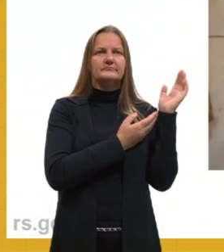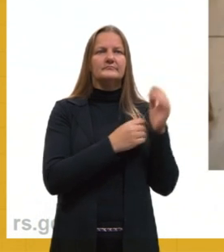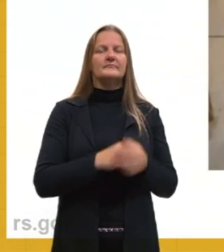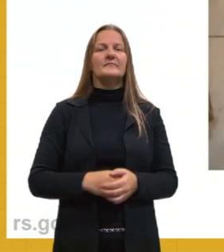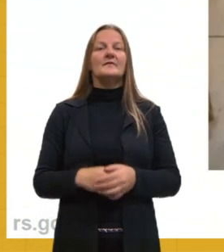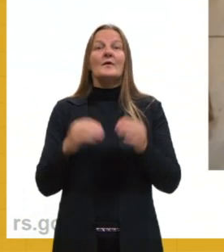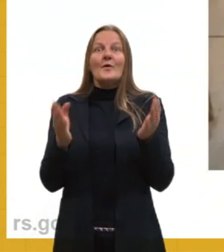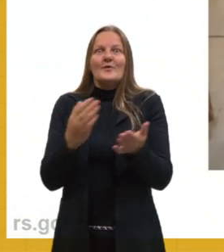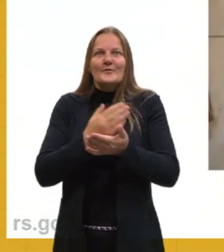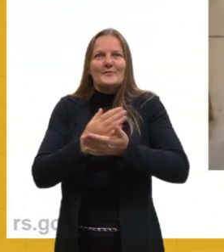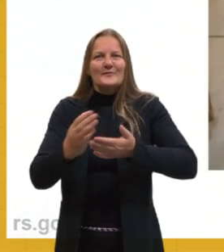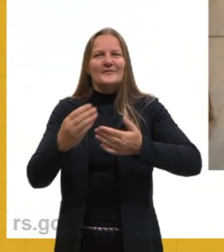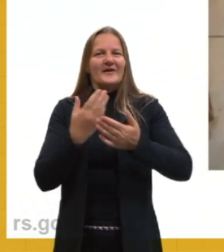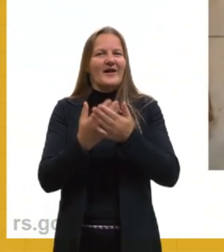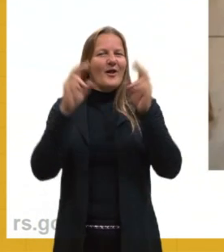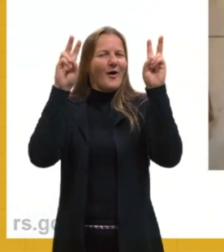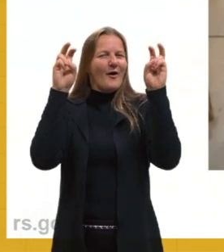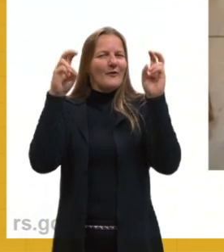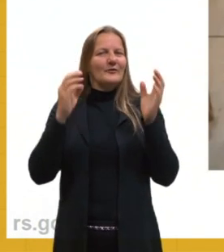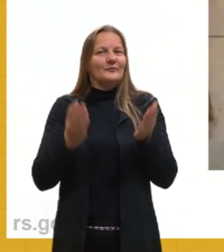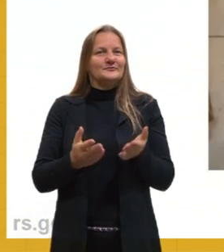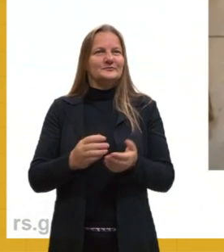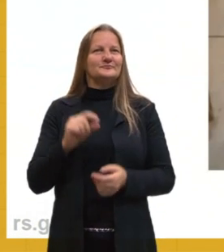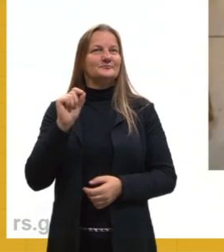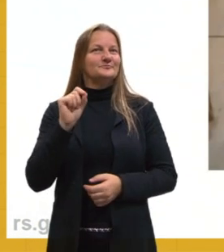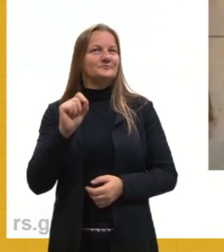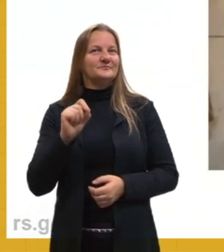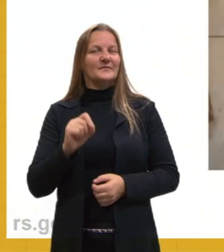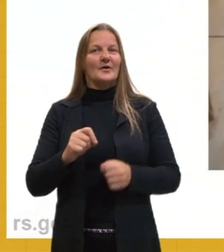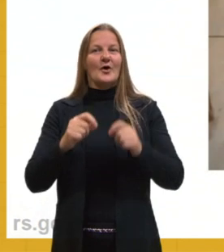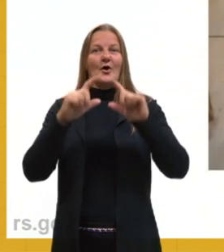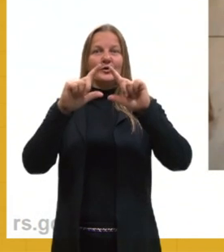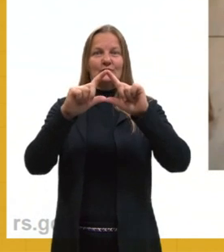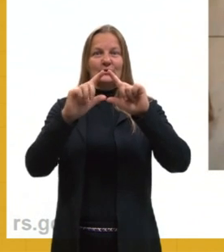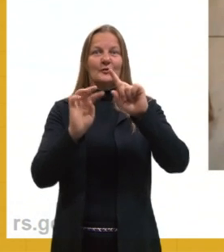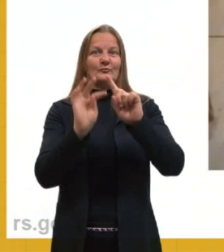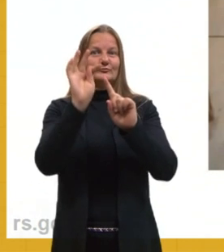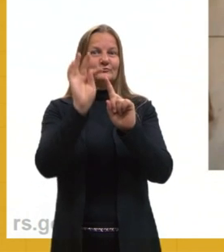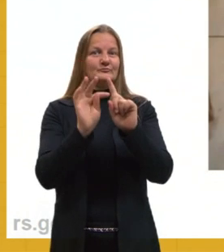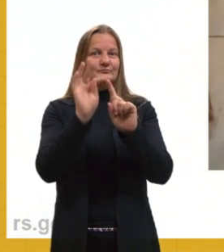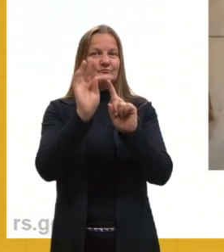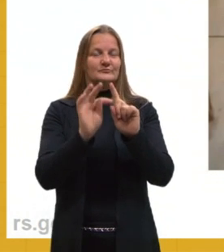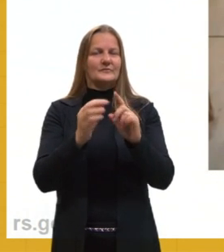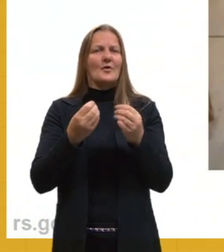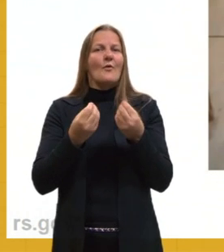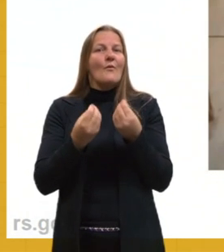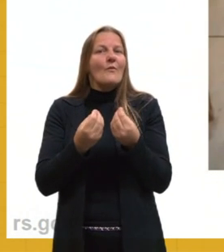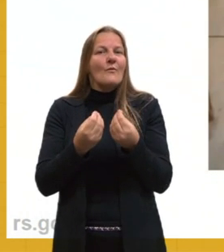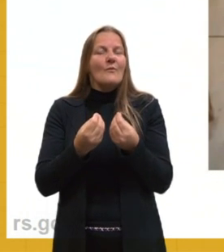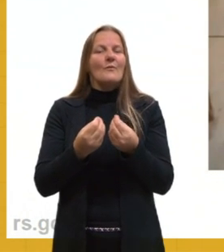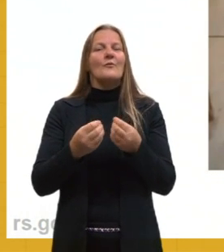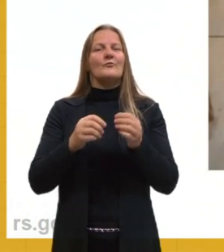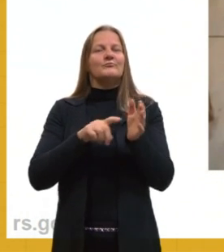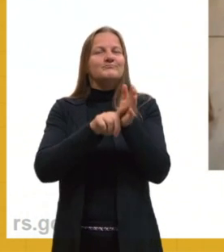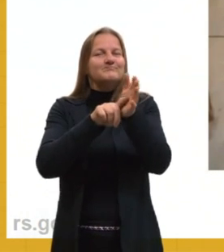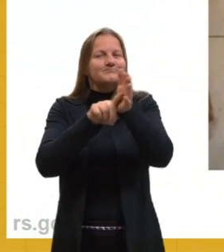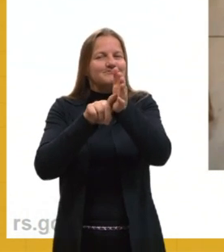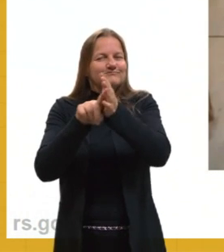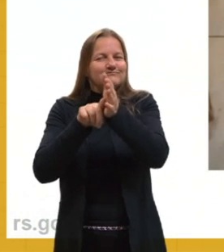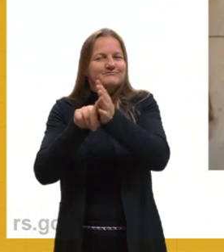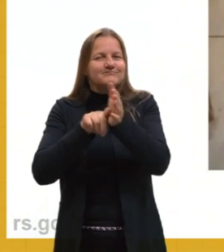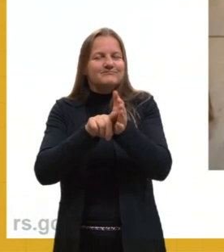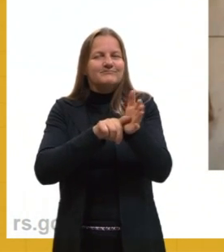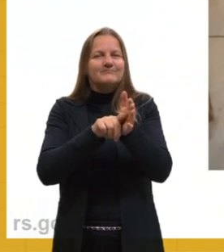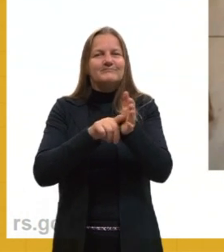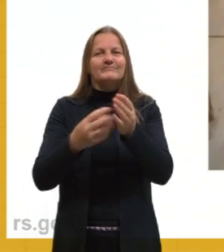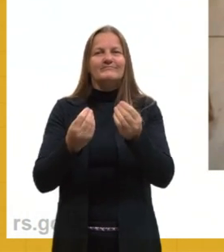Bom, para começar então o assunto da nossa aula de hoje, que é Dilatação Térmica, a gente vai ver, de uma certa forma,